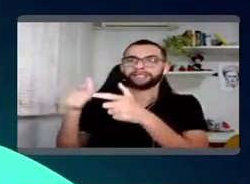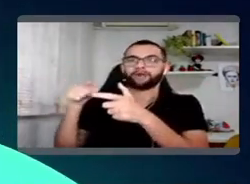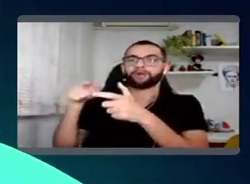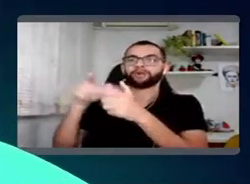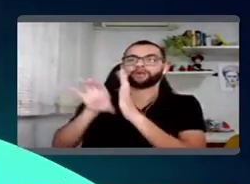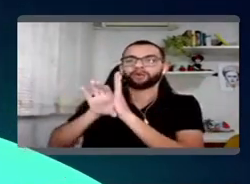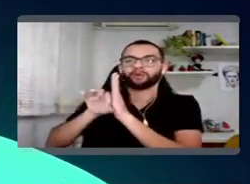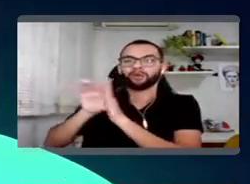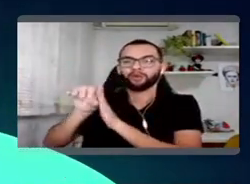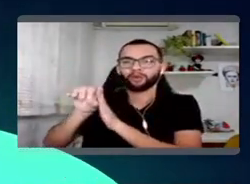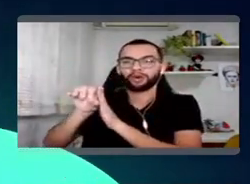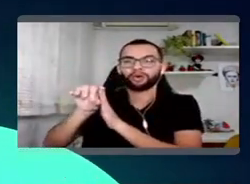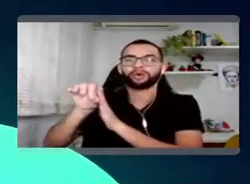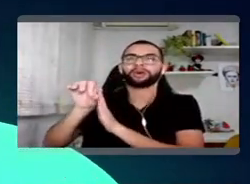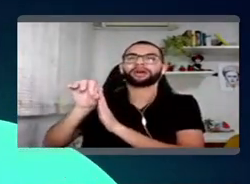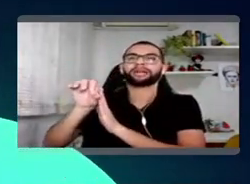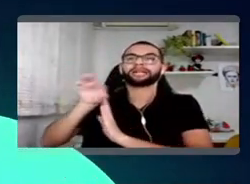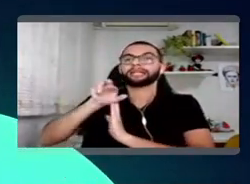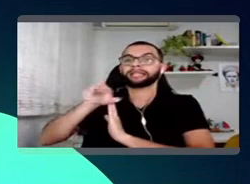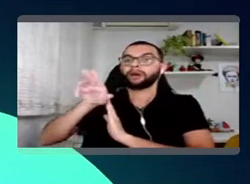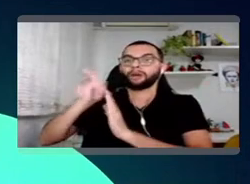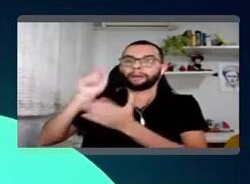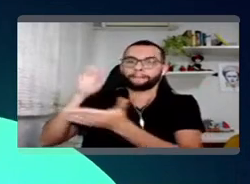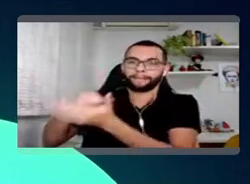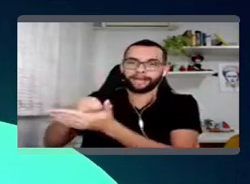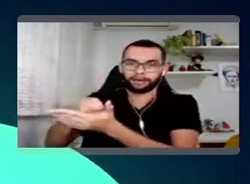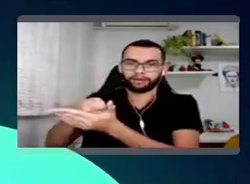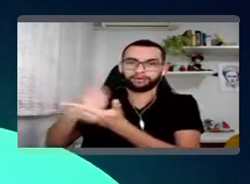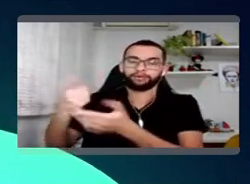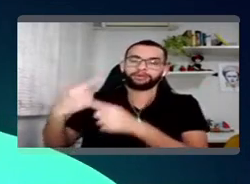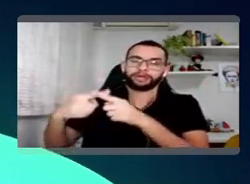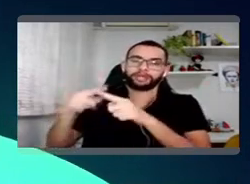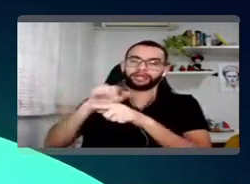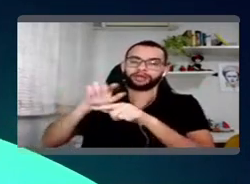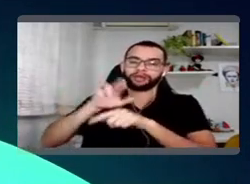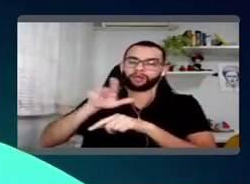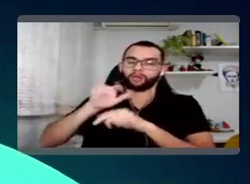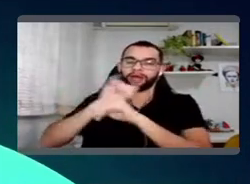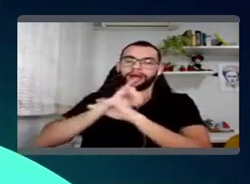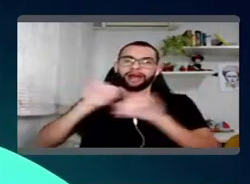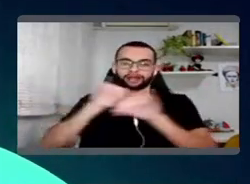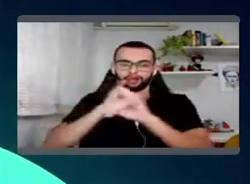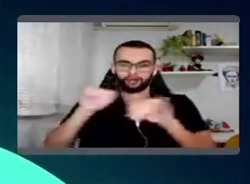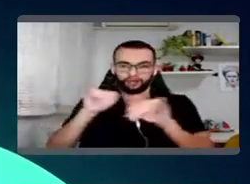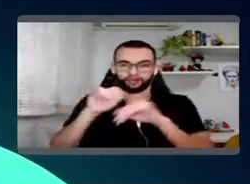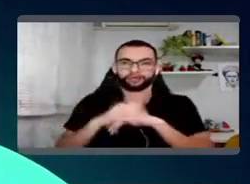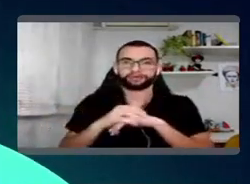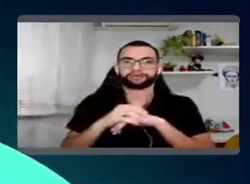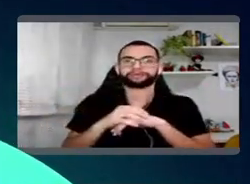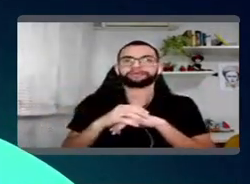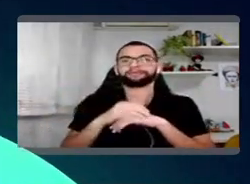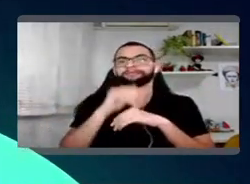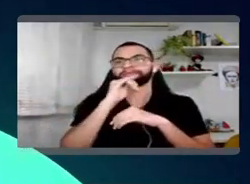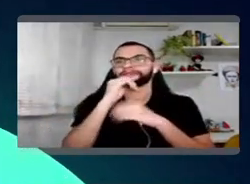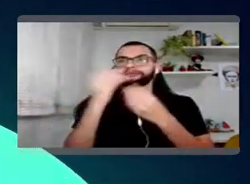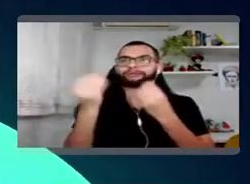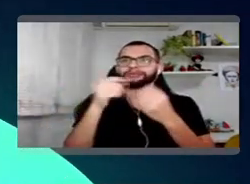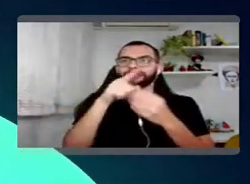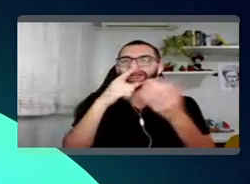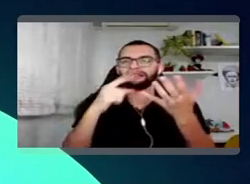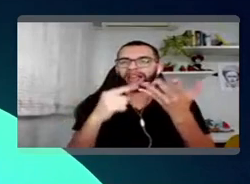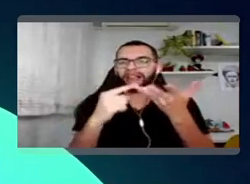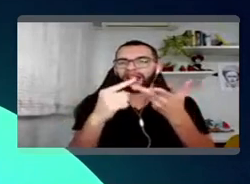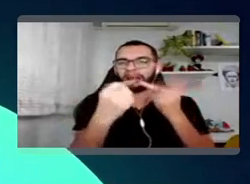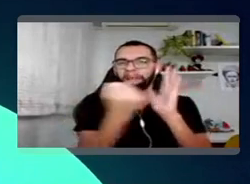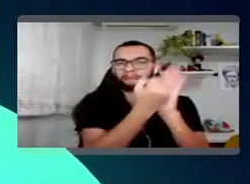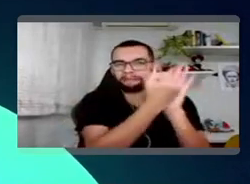paga, né? Tudo que não é anúncio. Então, é como é que você consegue posicionar a sua marca, no nosso caso aqui, americano, Shoptime, Submarine, todas essas outras